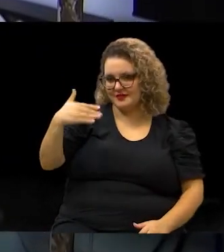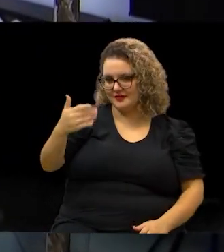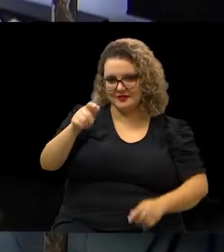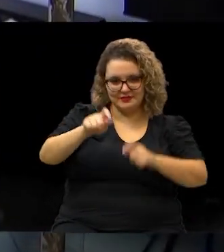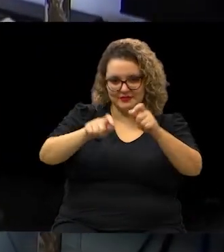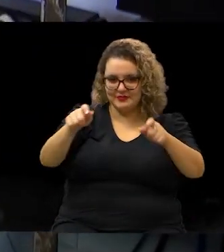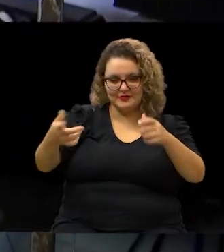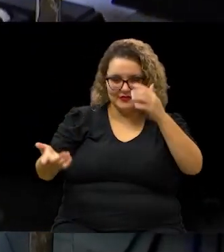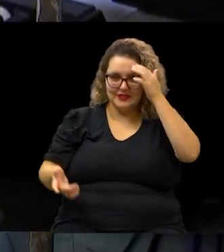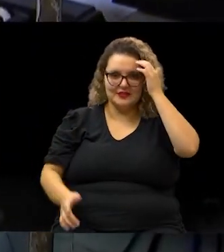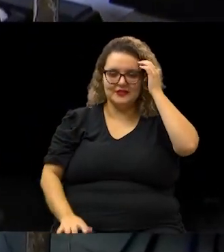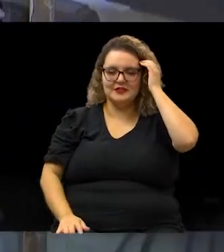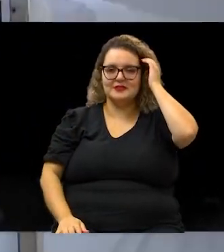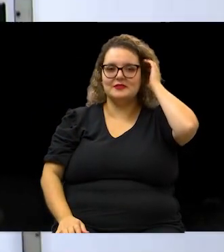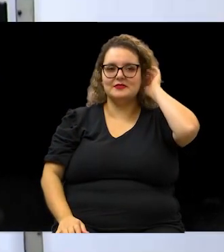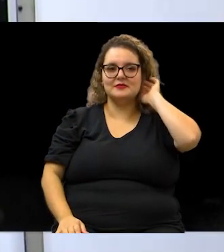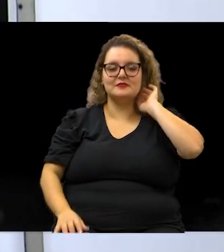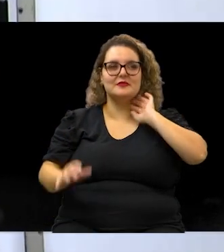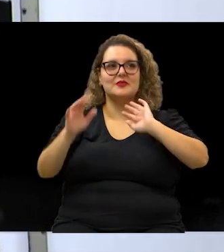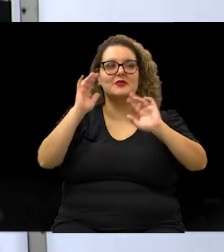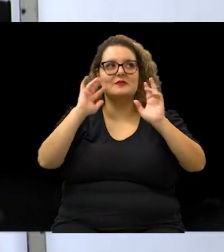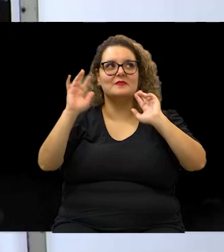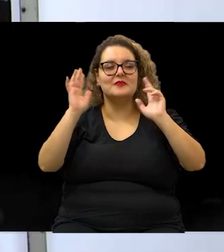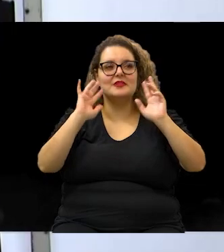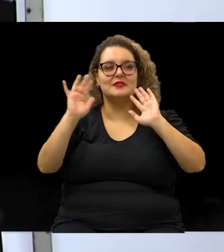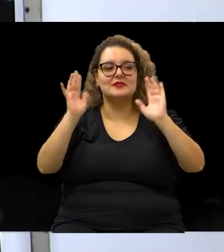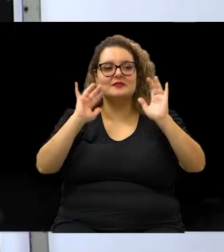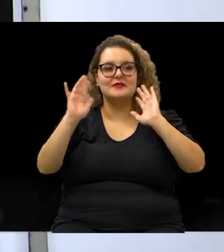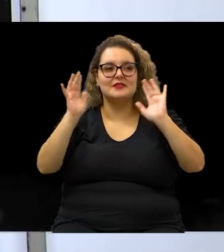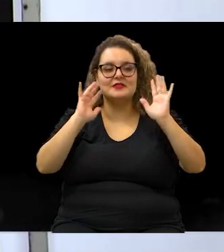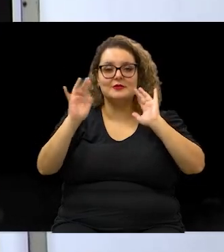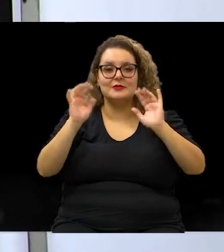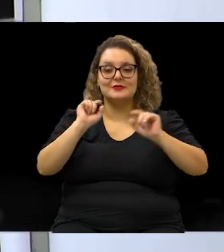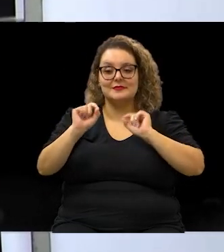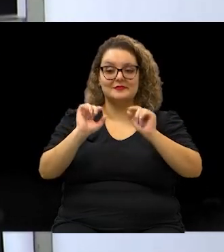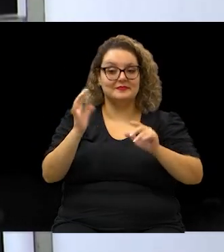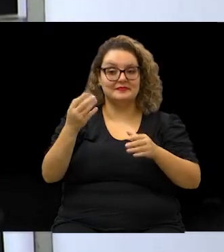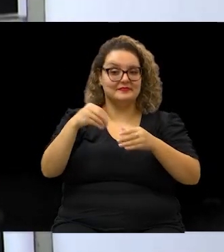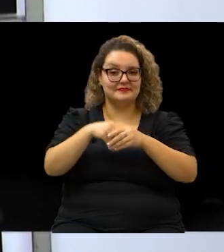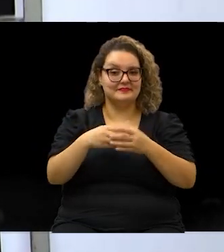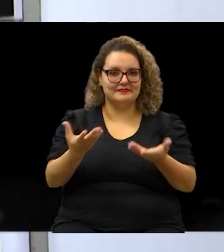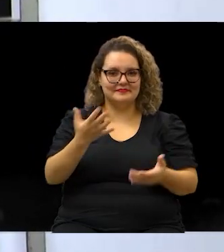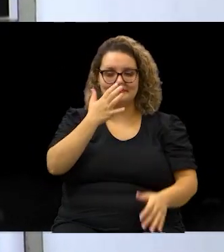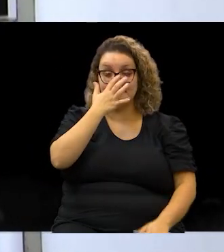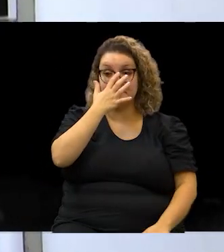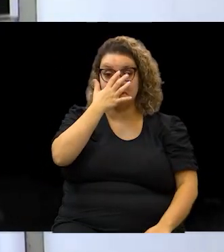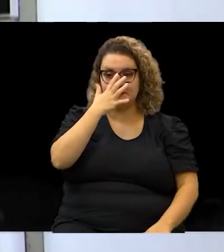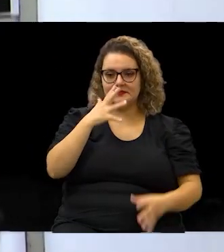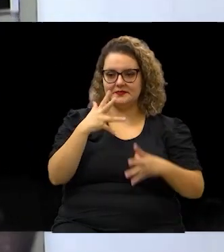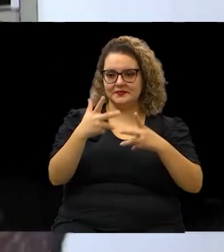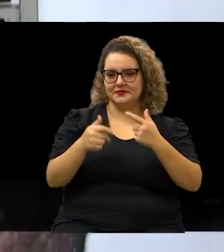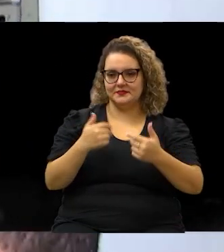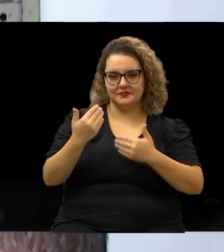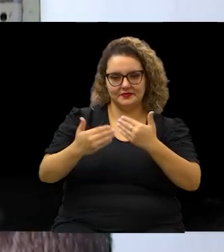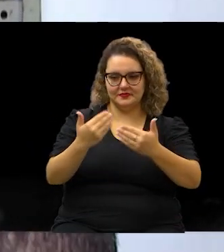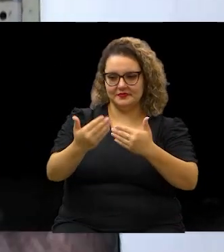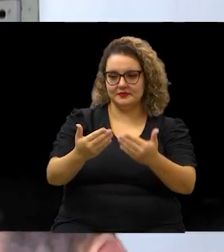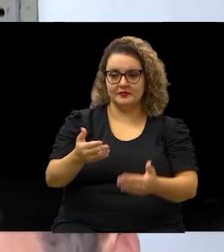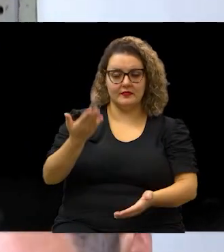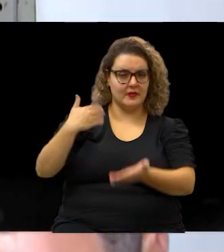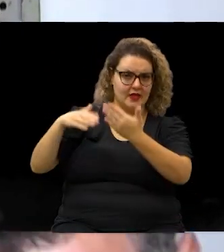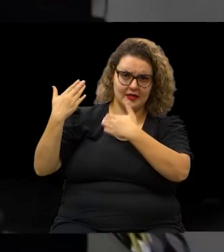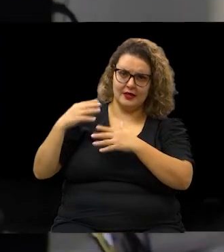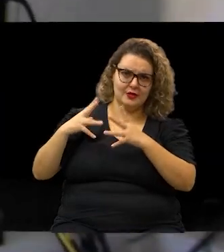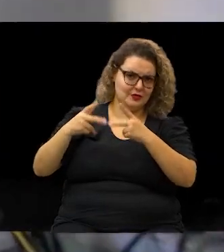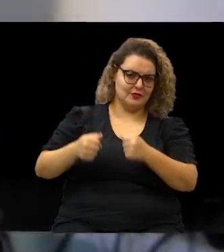pessoas. Ele vai imaginar o que está acontecendo ali e aquela coisa toda. E antigamente era tudo